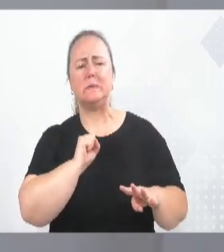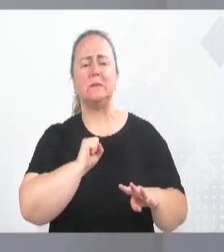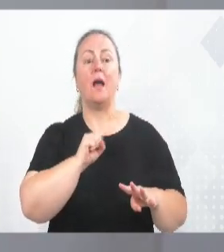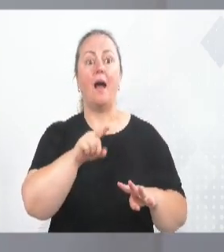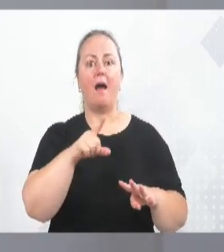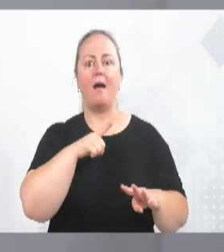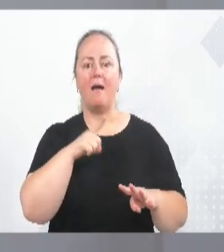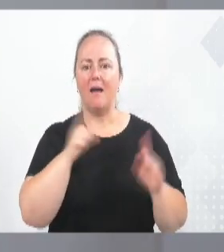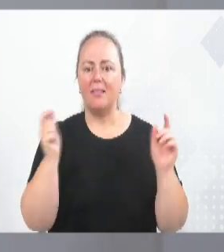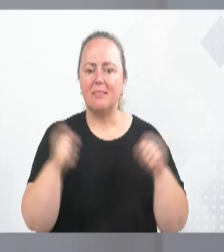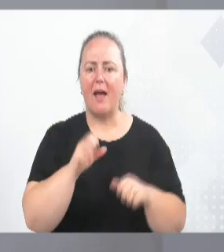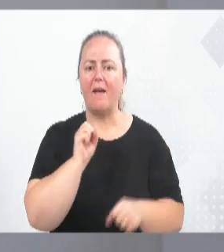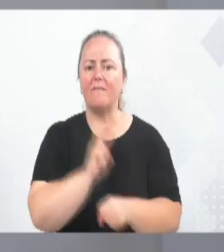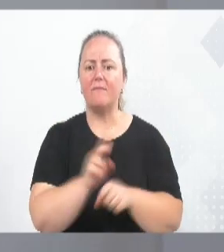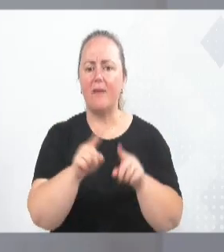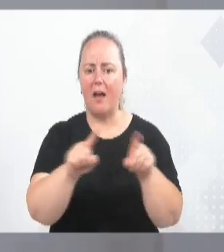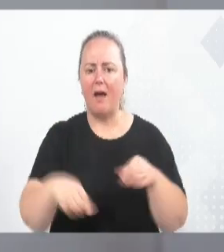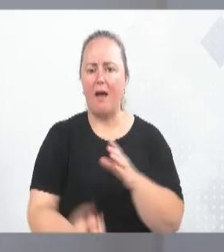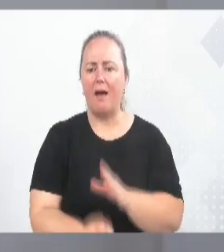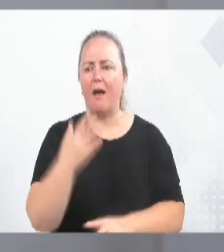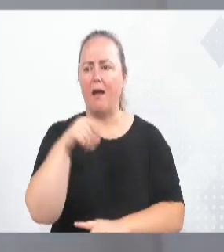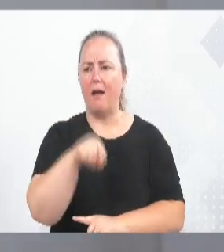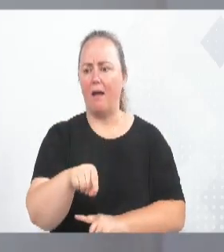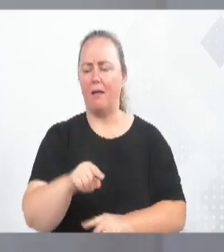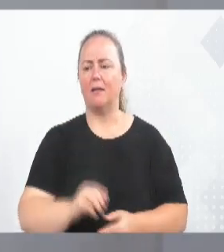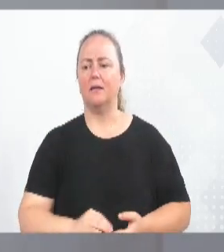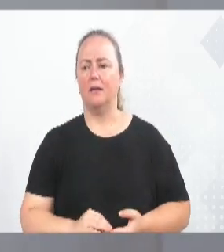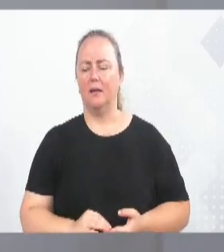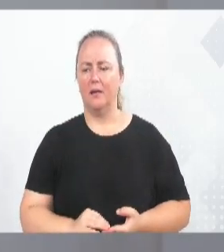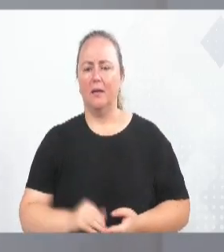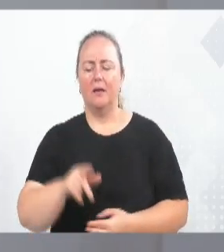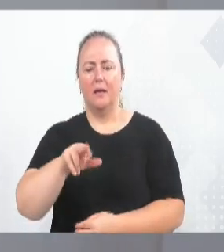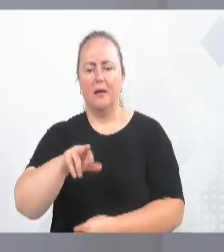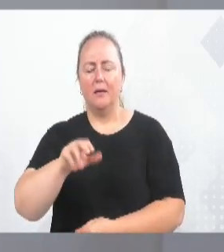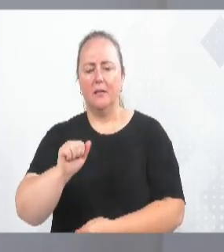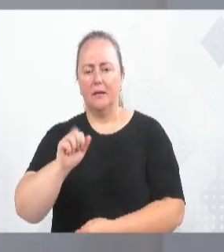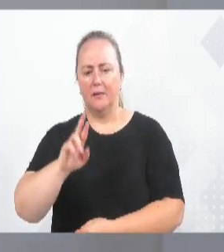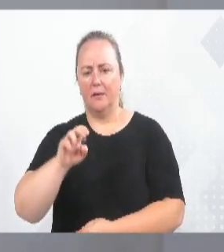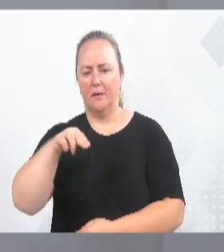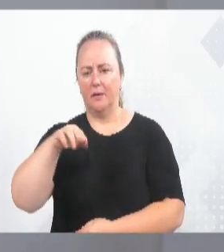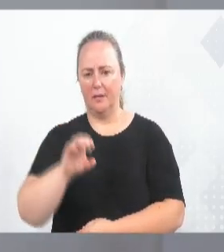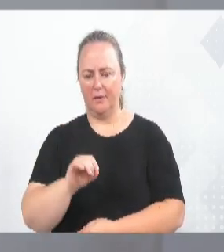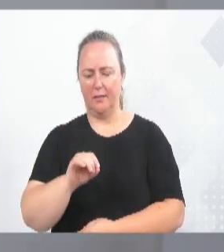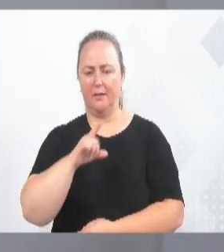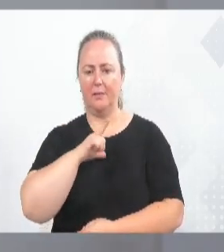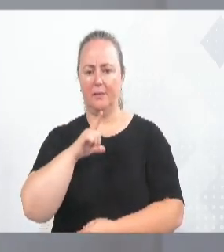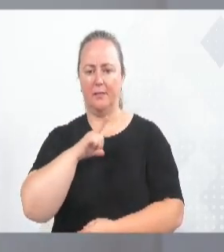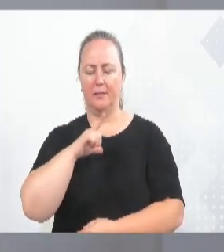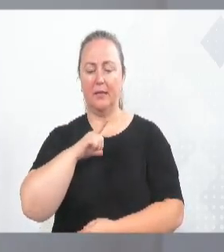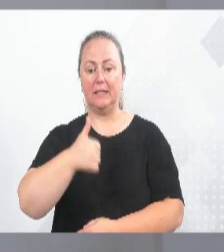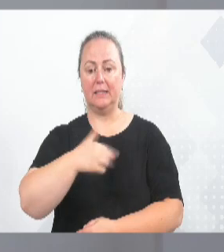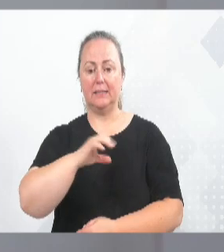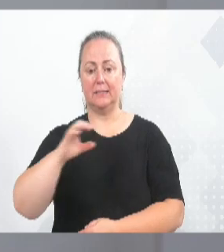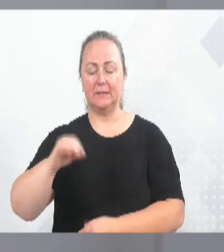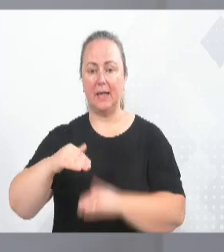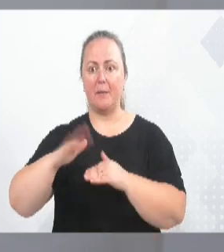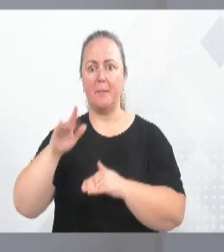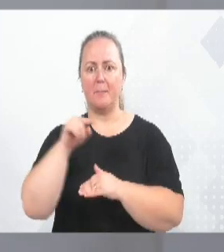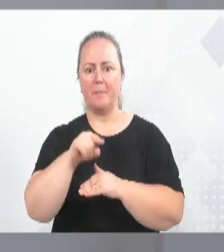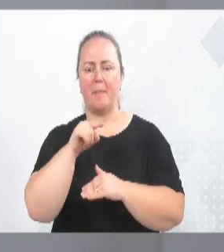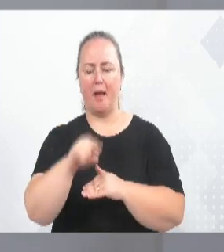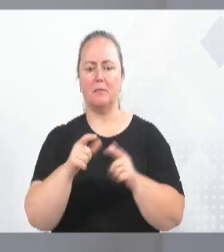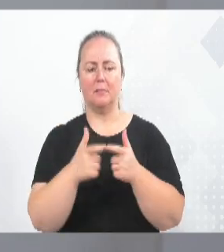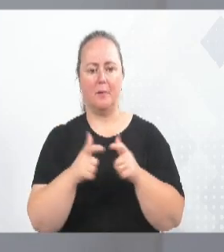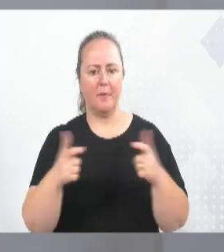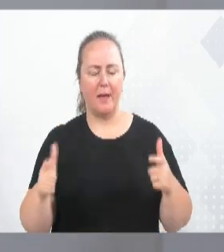terreno para isso, e fazer esses, como está fazendo aqui no C.I. Ardo Bernardes. 100 crianças vão ser atendidas depois de inaugurado. Foi ampliado, foi